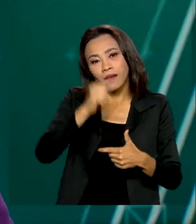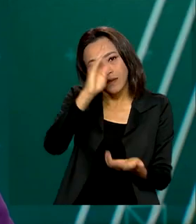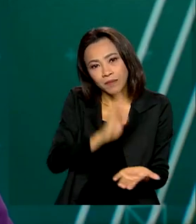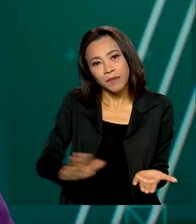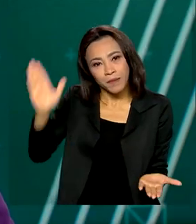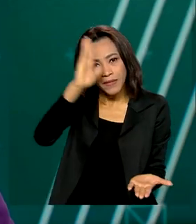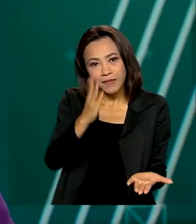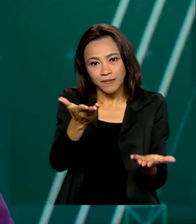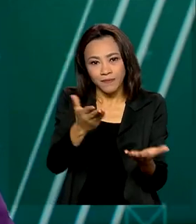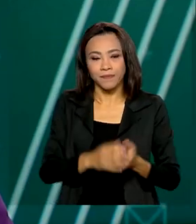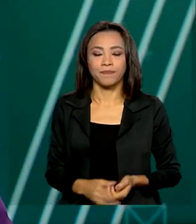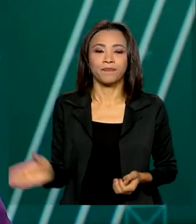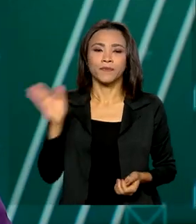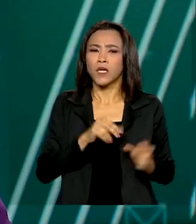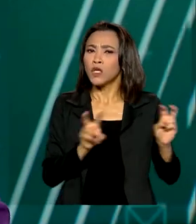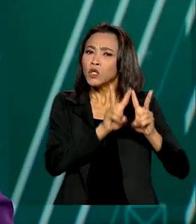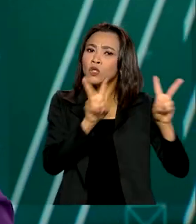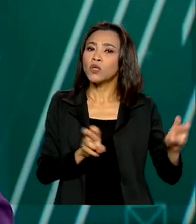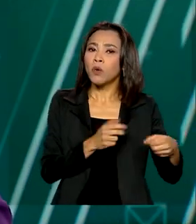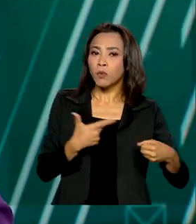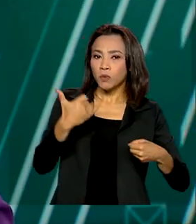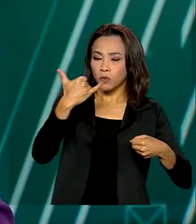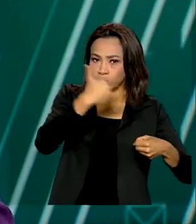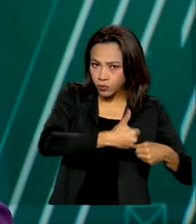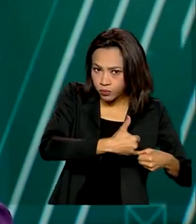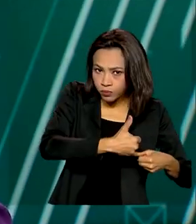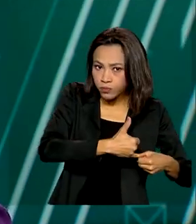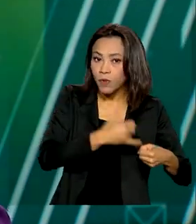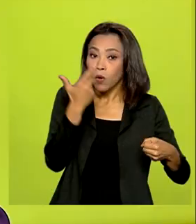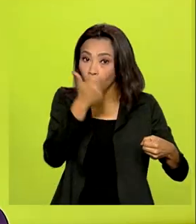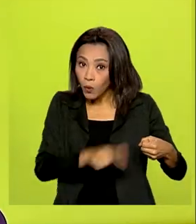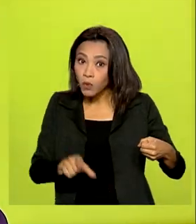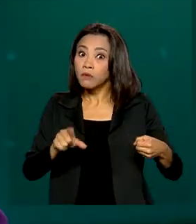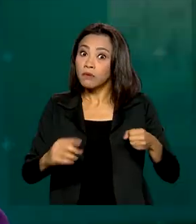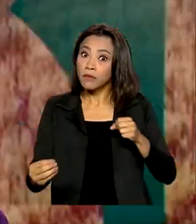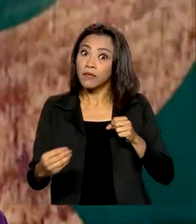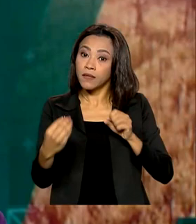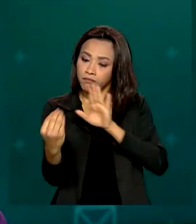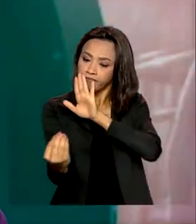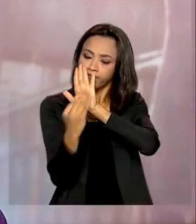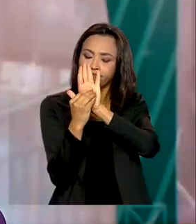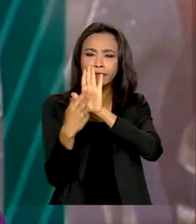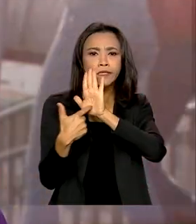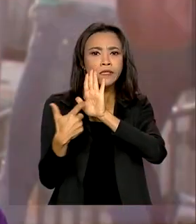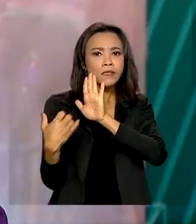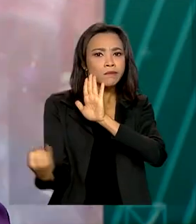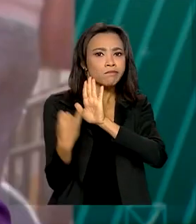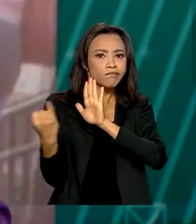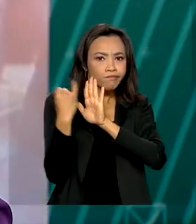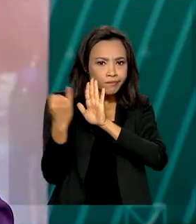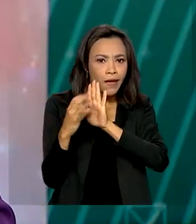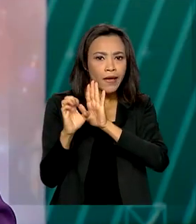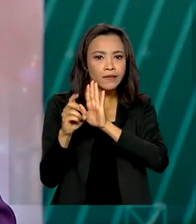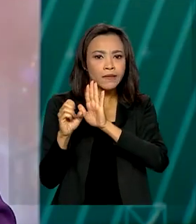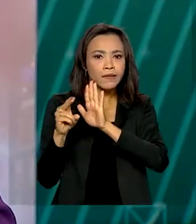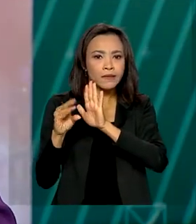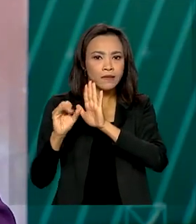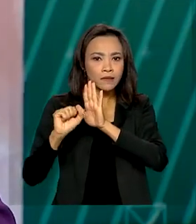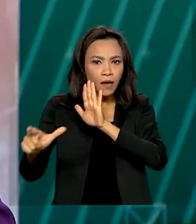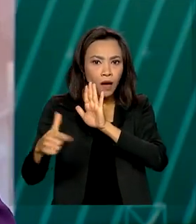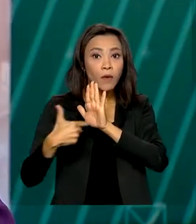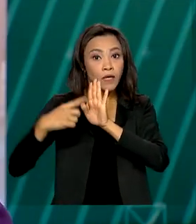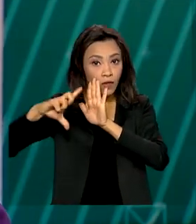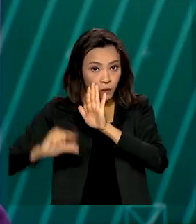Já sobre os combustíveis, outro item que também passou a ser considerado serviço essencial e com alíquota máxima de